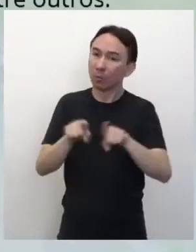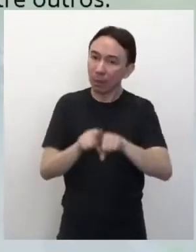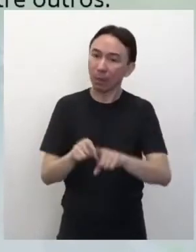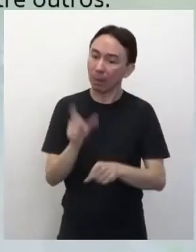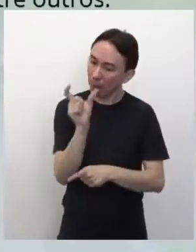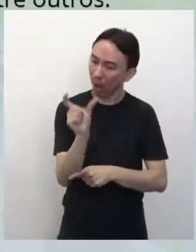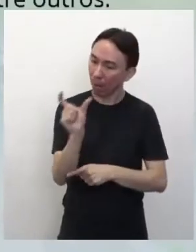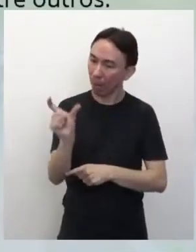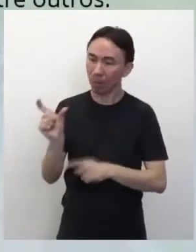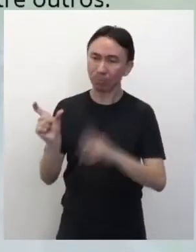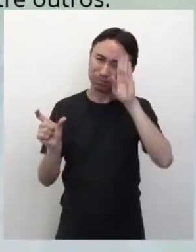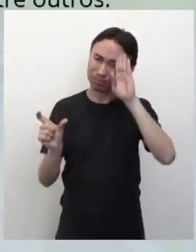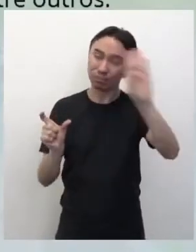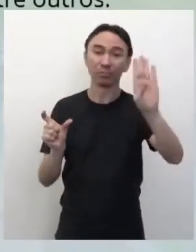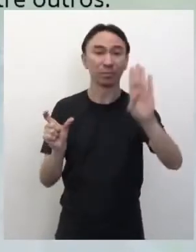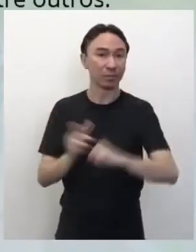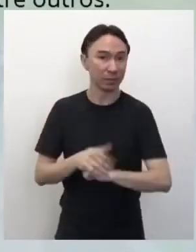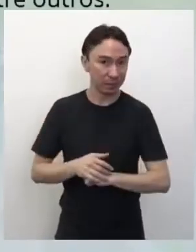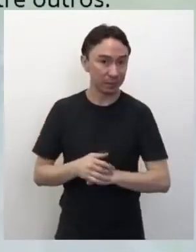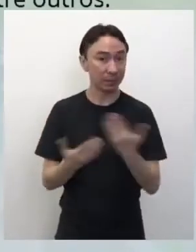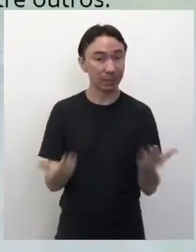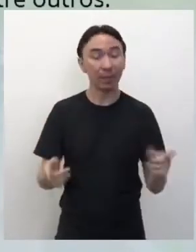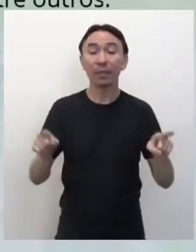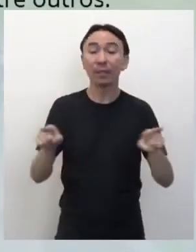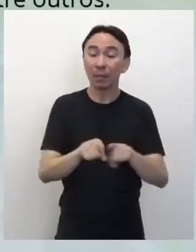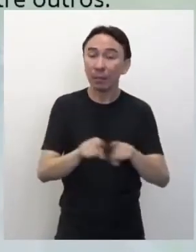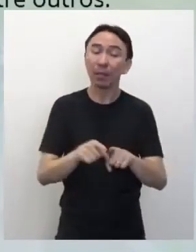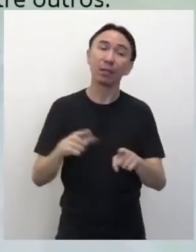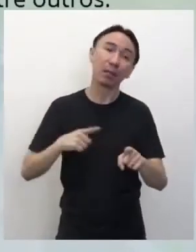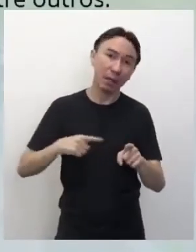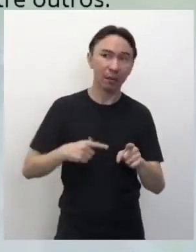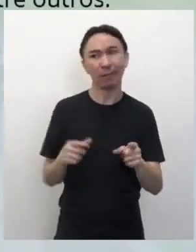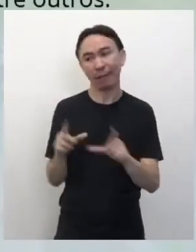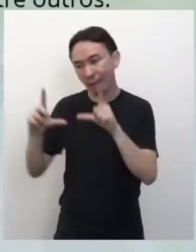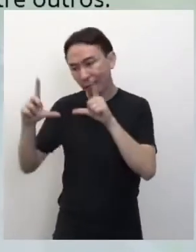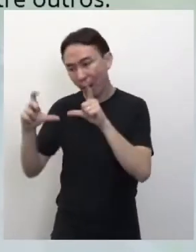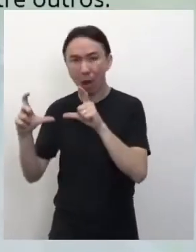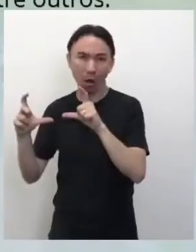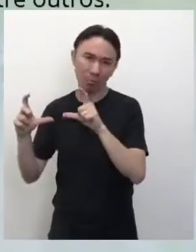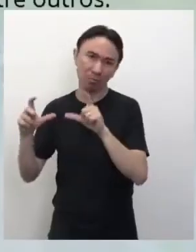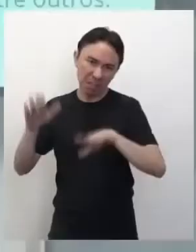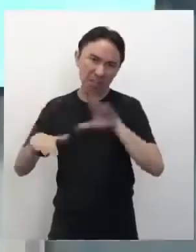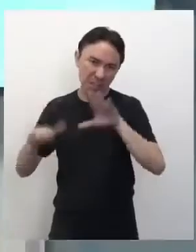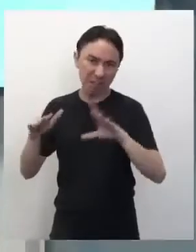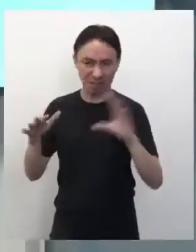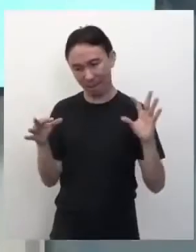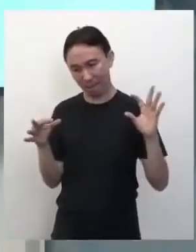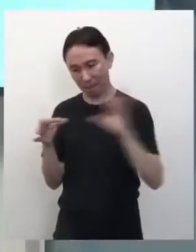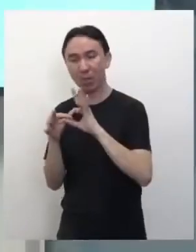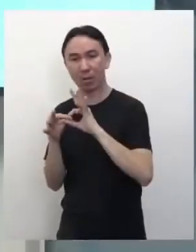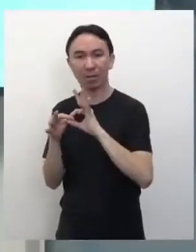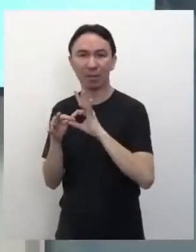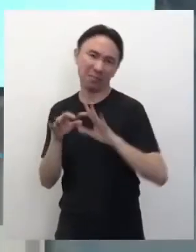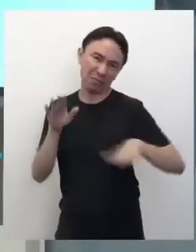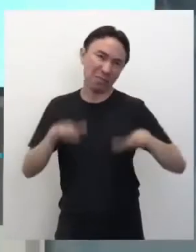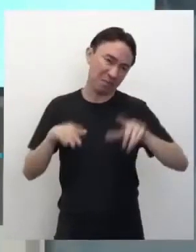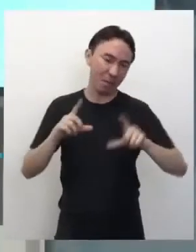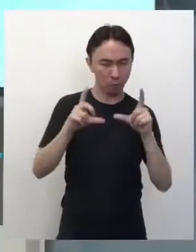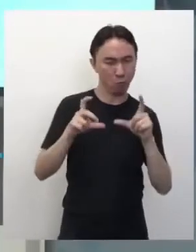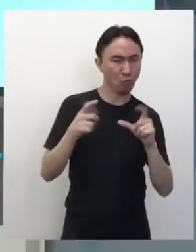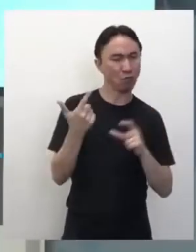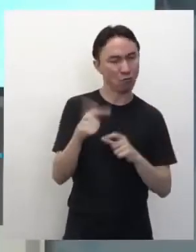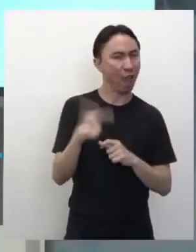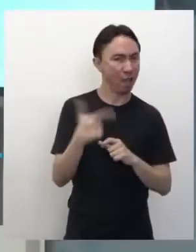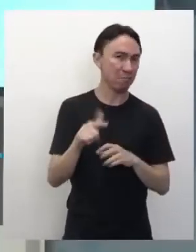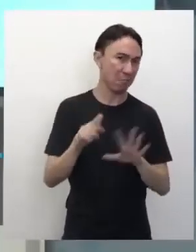Também se relacionam, se houver, a fotos entre outros. Porque às vezes não tem foto, né, tá, reportagem, entrevista,